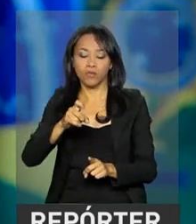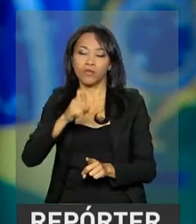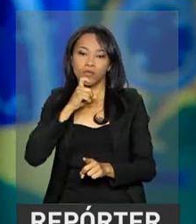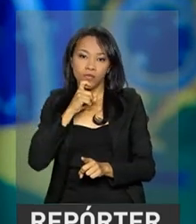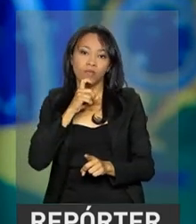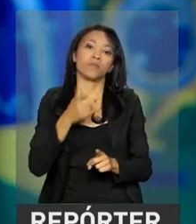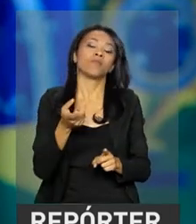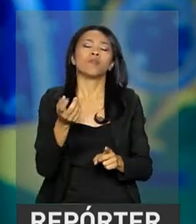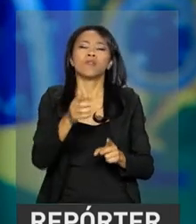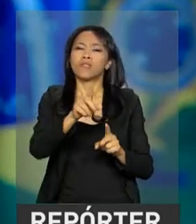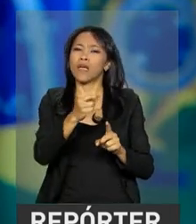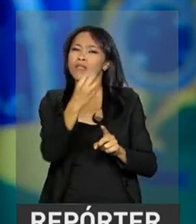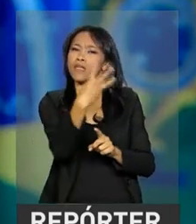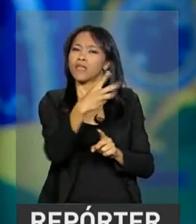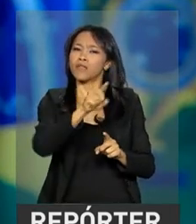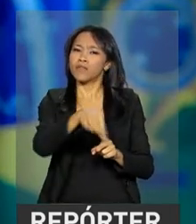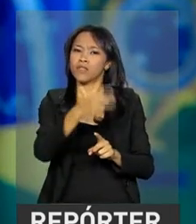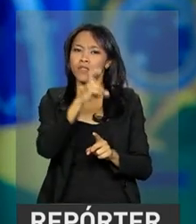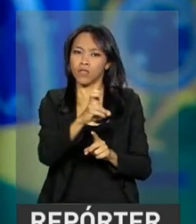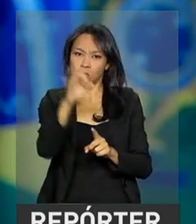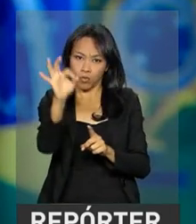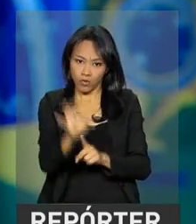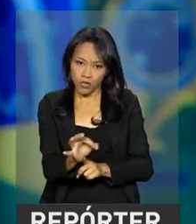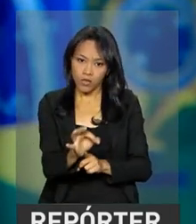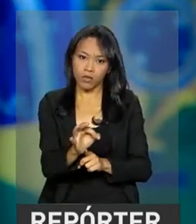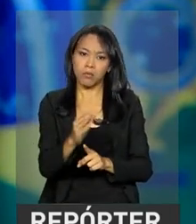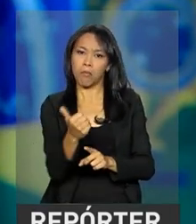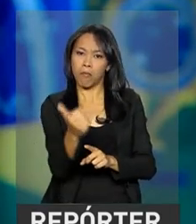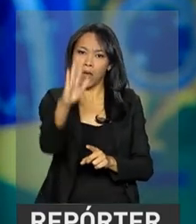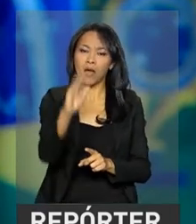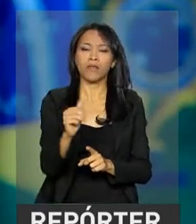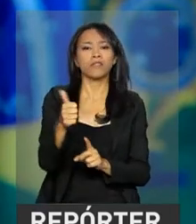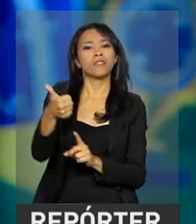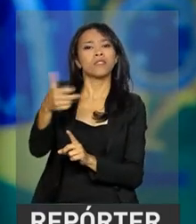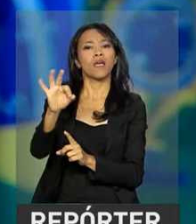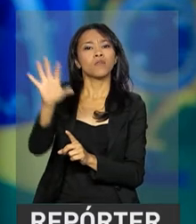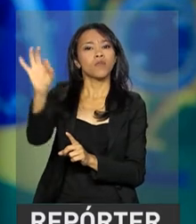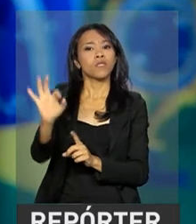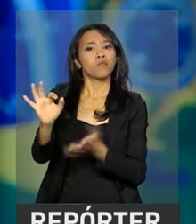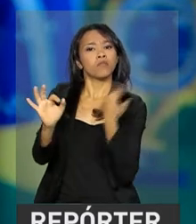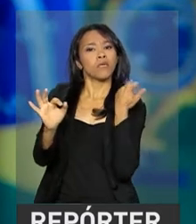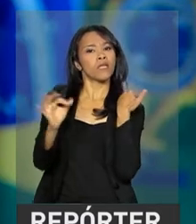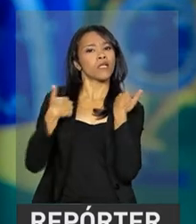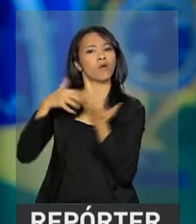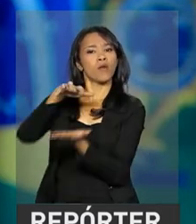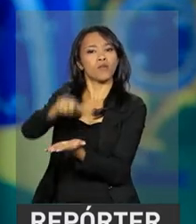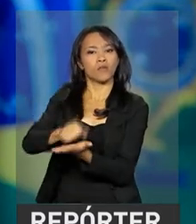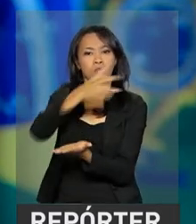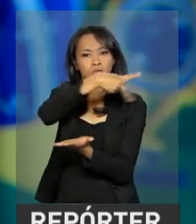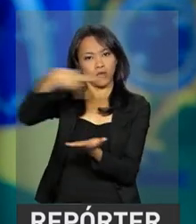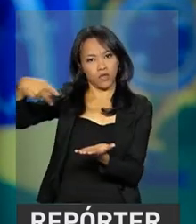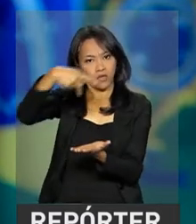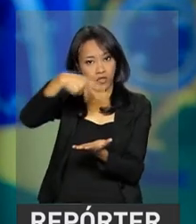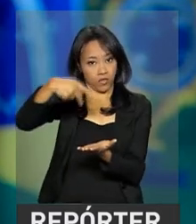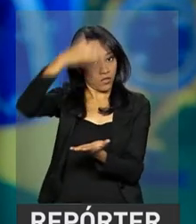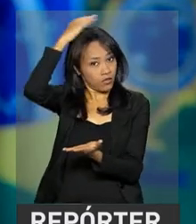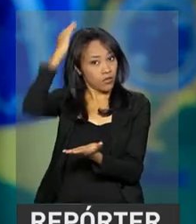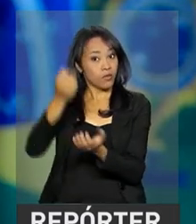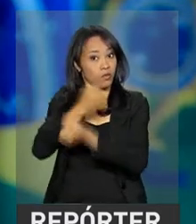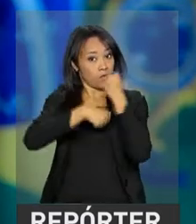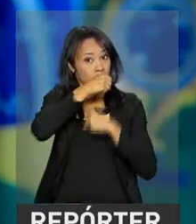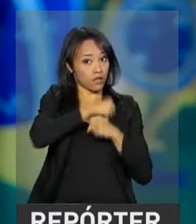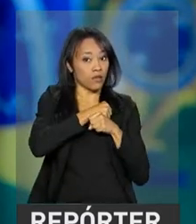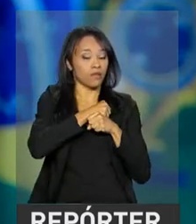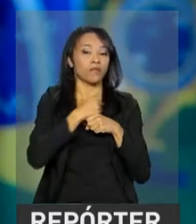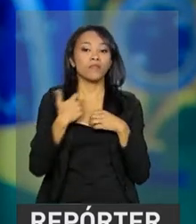está em 3,5% contra mais de 10% quando assumi a presidência da República no ano passado.